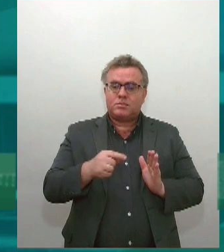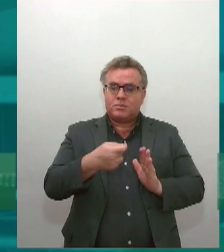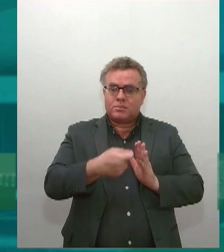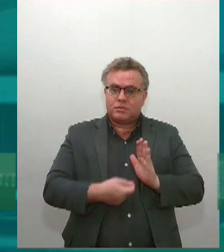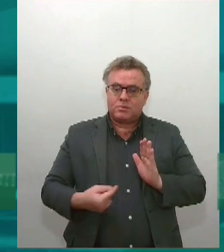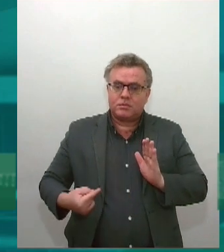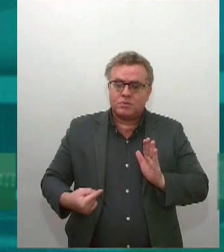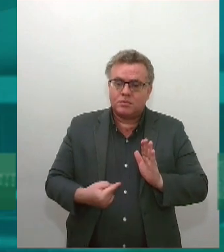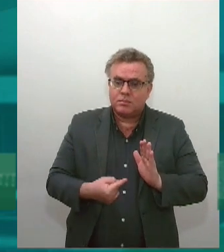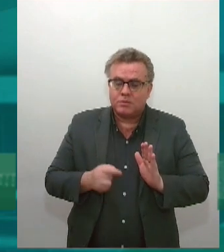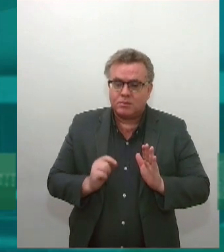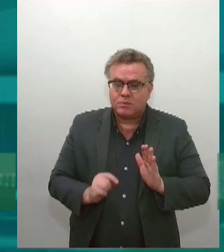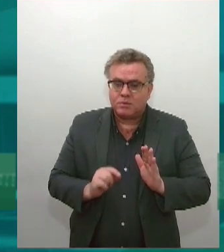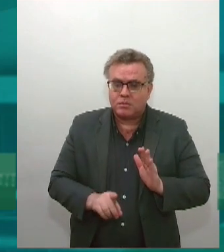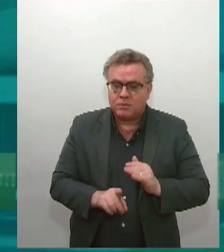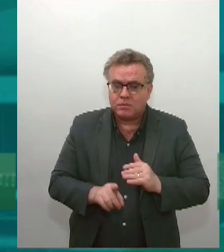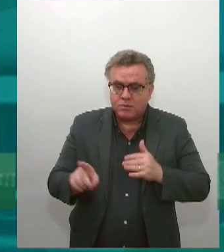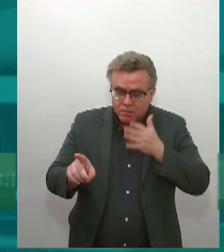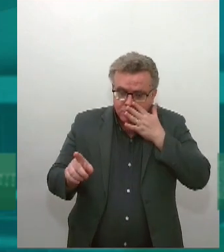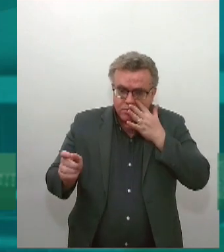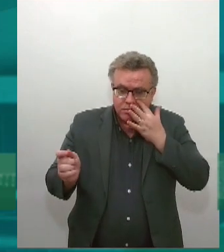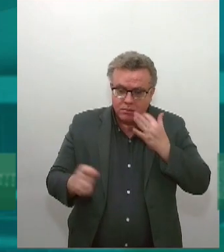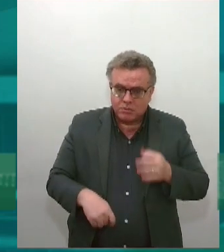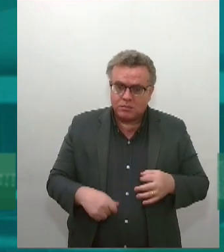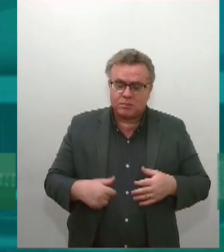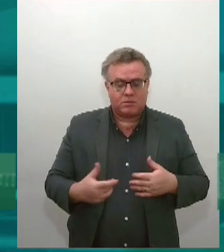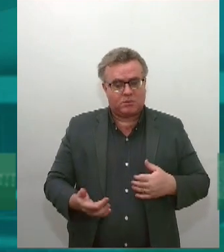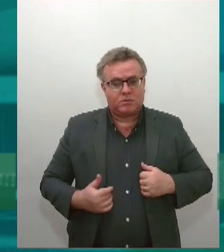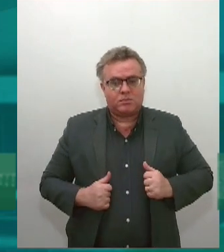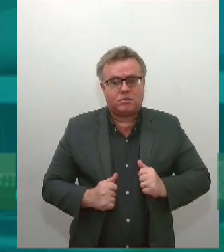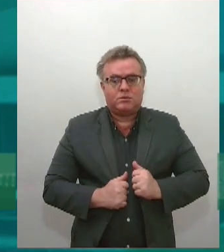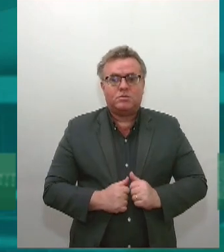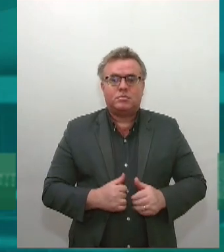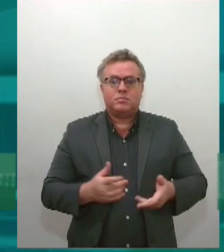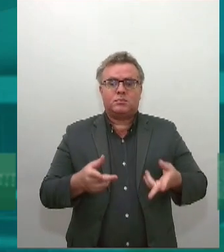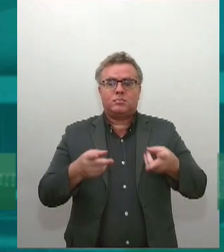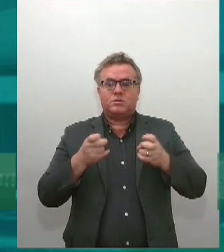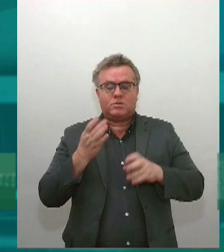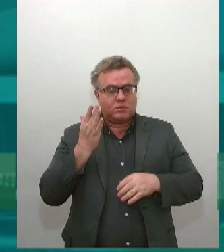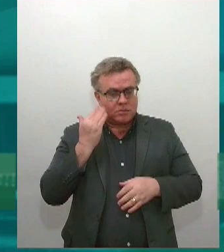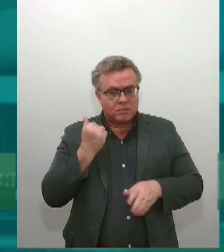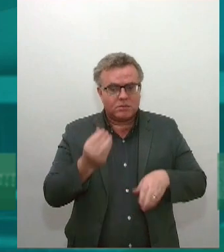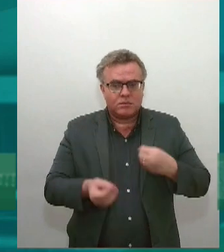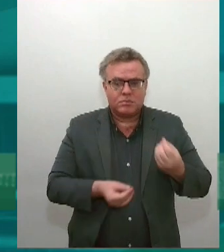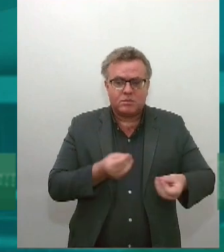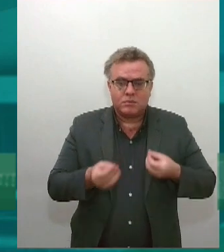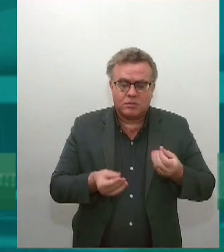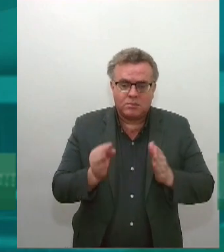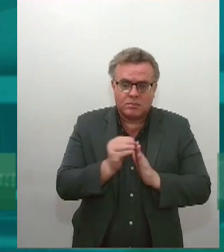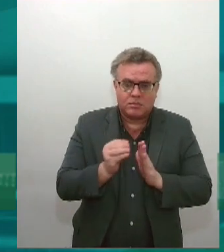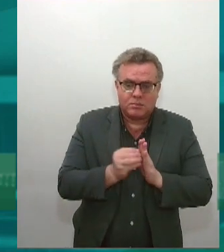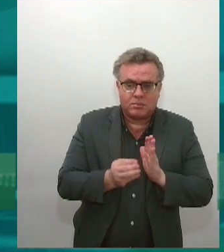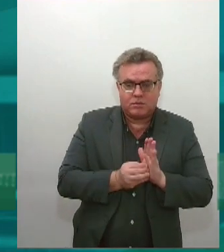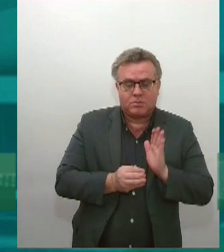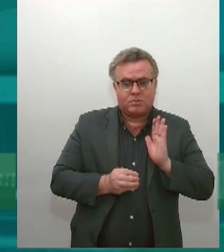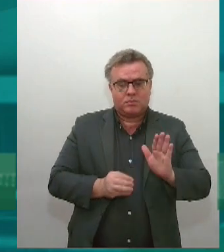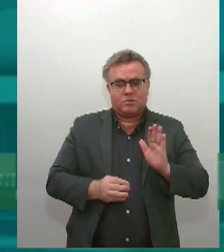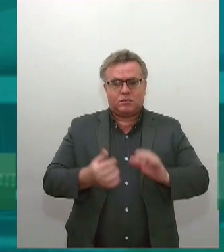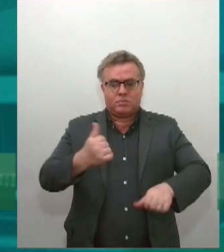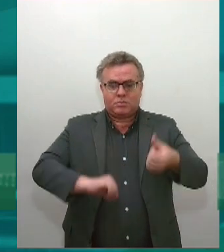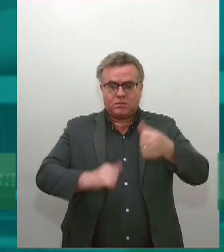Câmara dos Deputados, a gente ainda vai saber se vai ser alterado o texto ou não, mas vamos tentar analisar a partir do que a gente tem aqui,